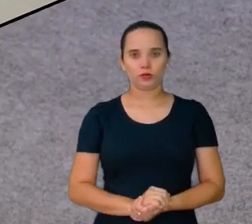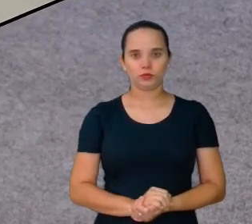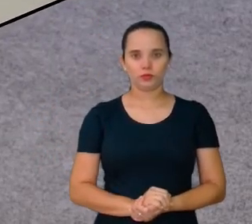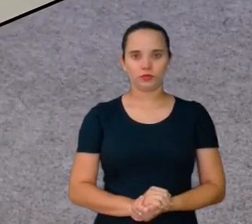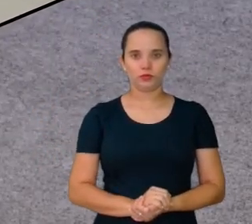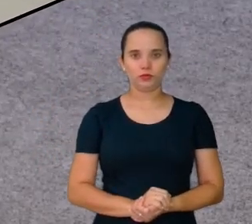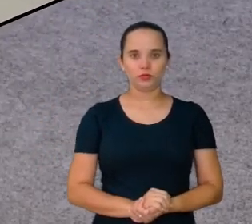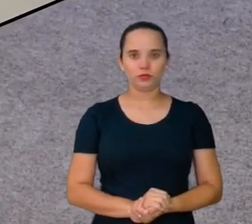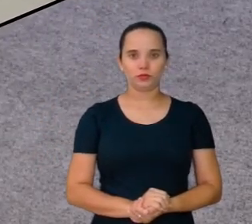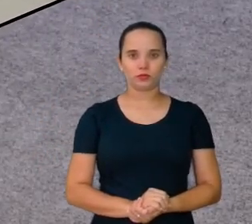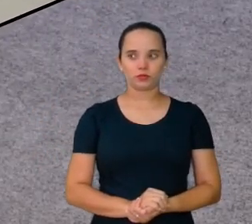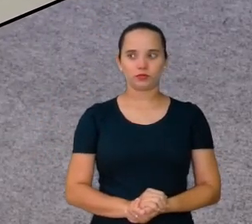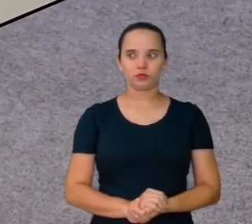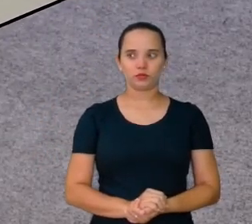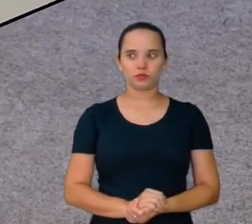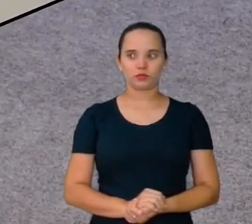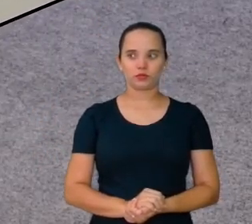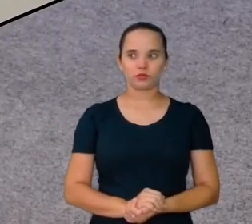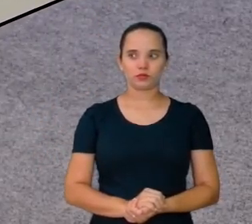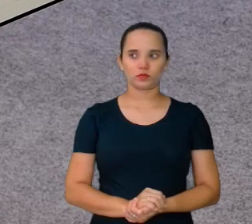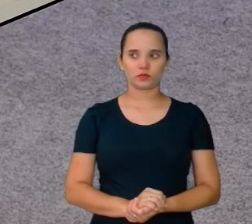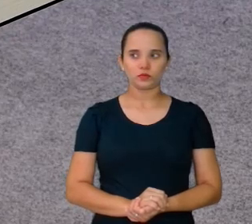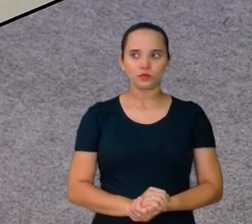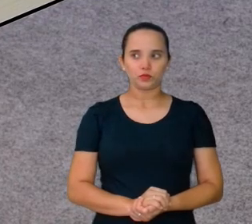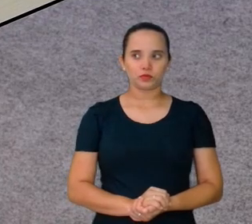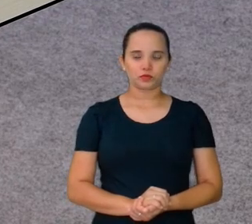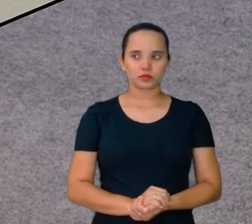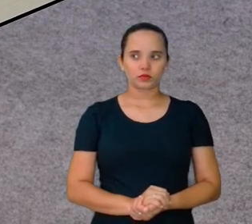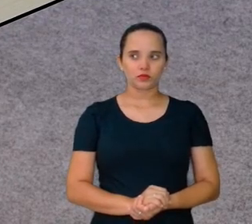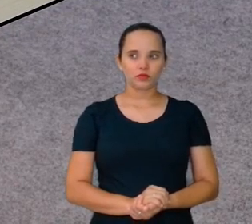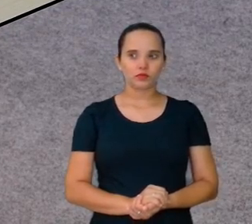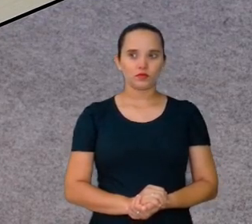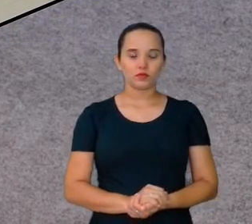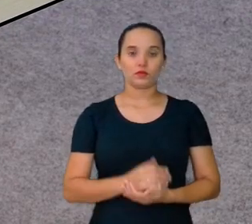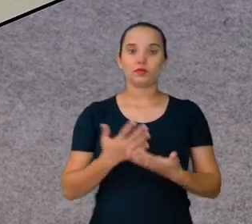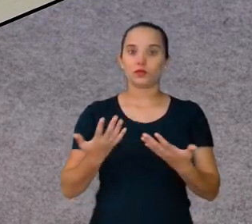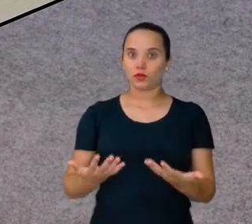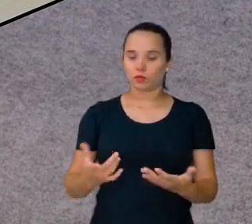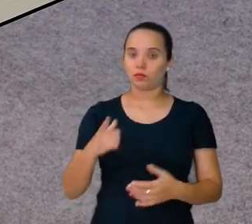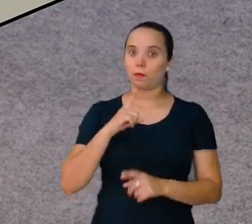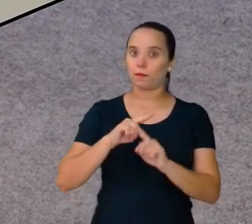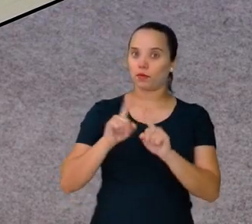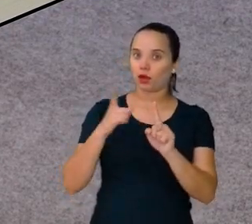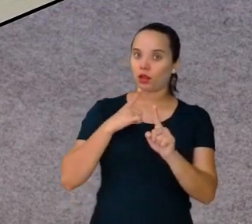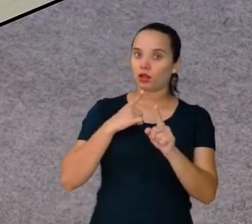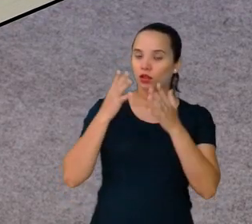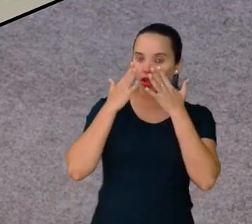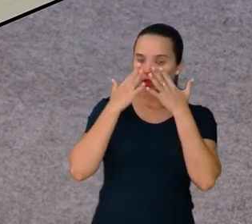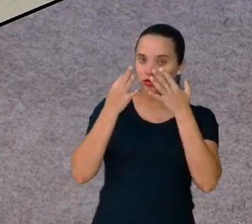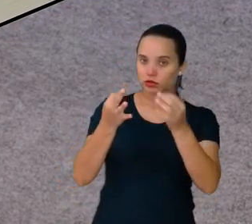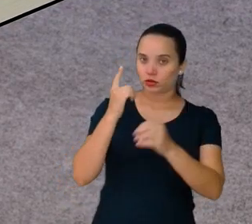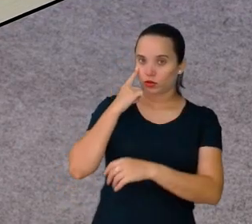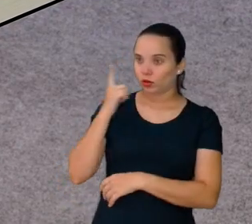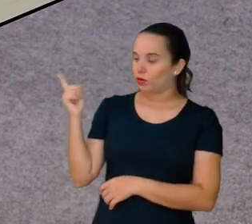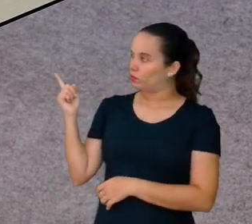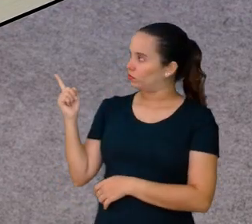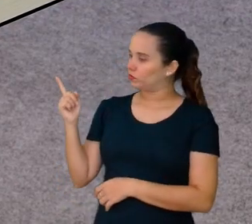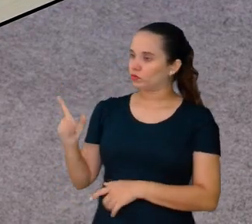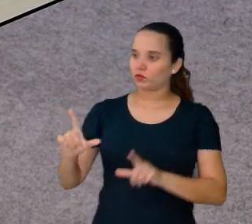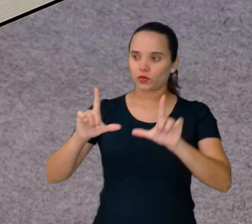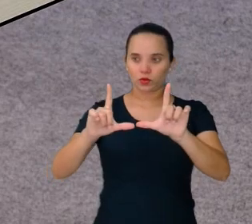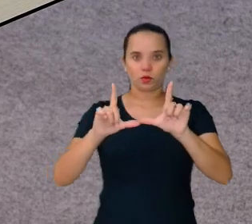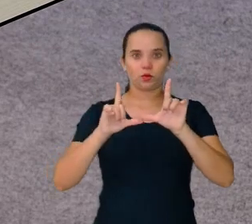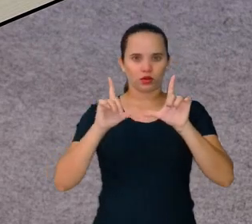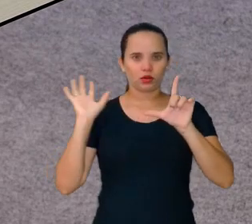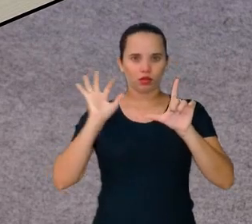trazer para cá. Detalhe, gente. É assim a posição do quadrado. Bora